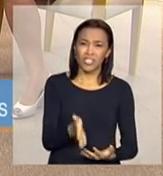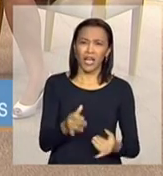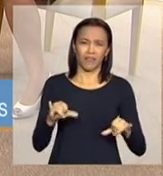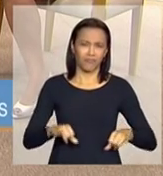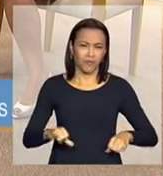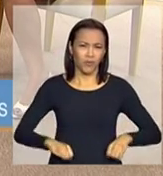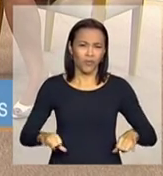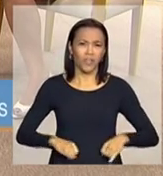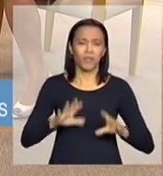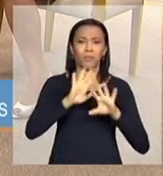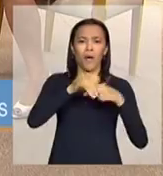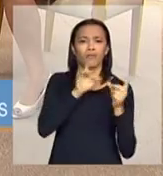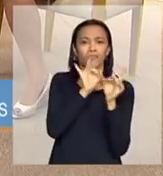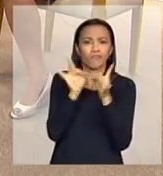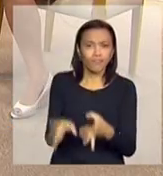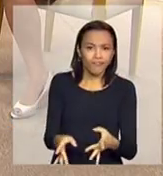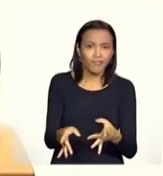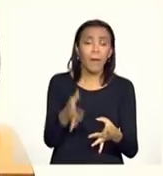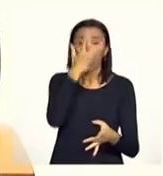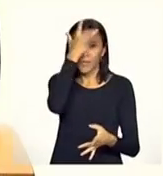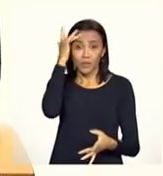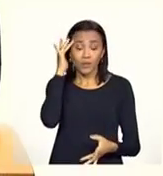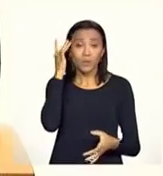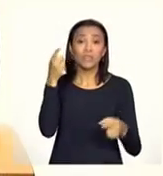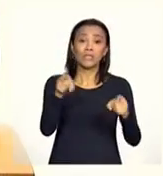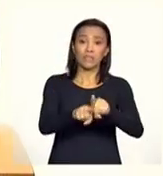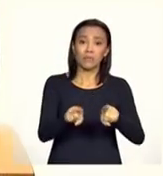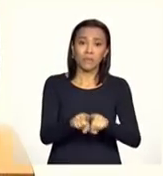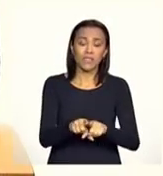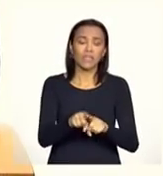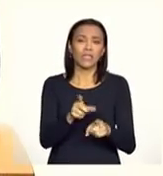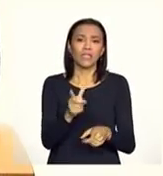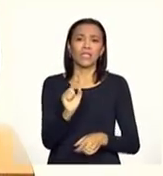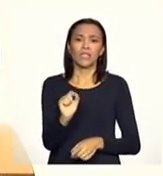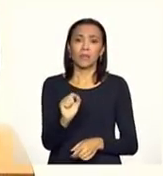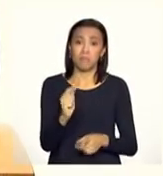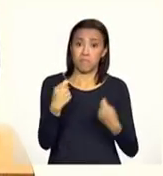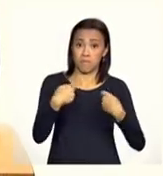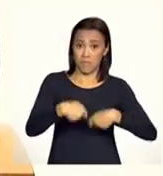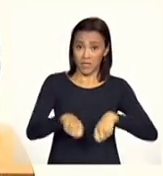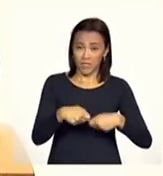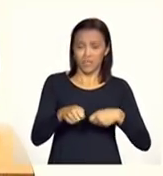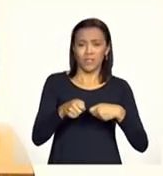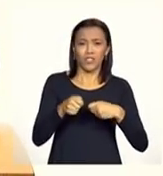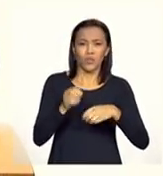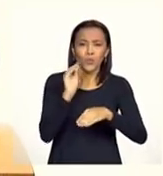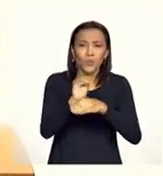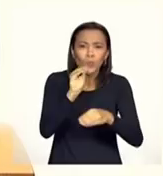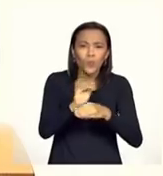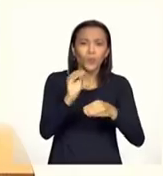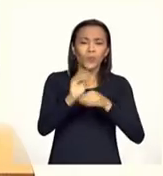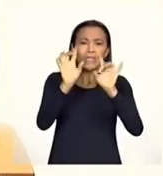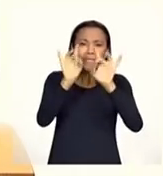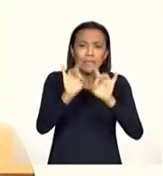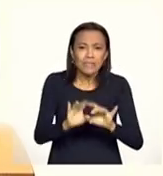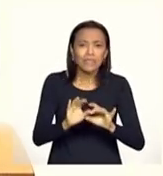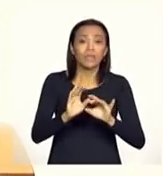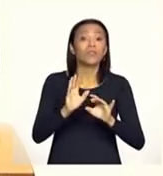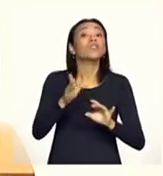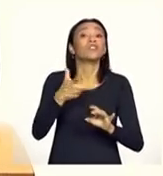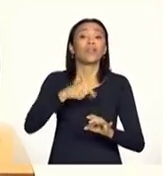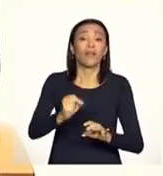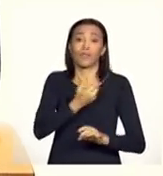abandono, pessoas que estão em uma situação em que necessitam de um cuidado, de uma proteção maior do Estado,